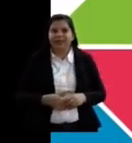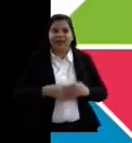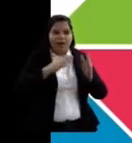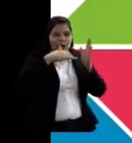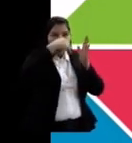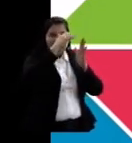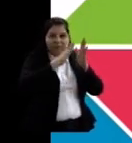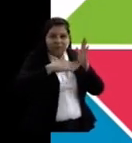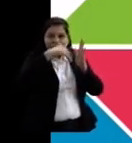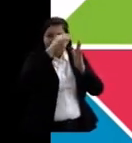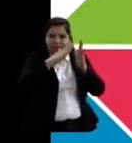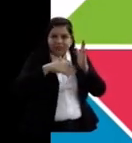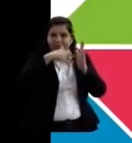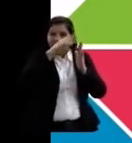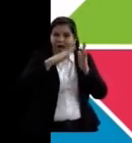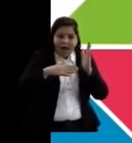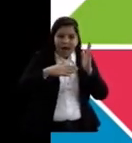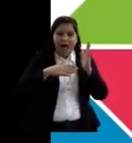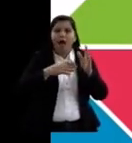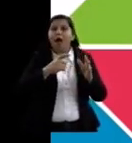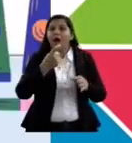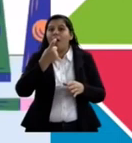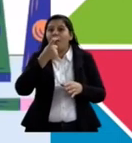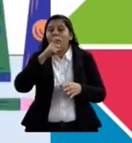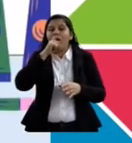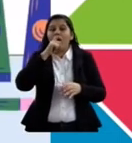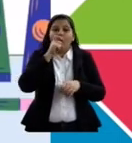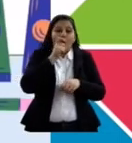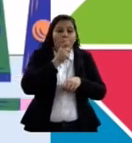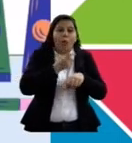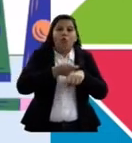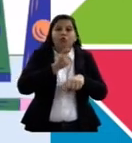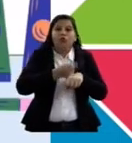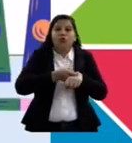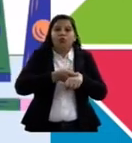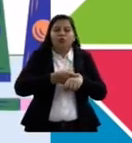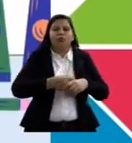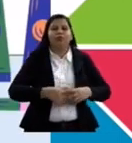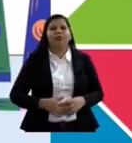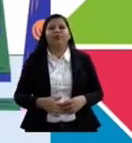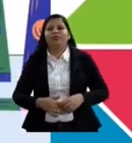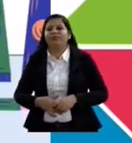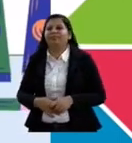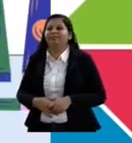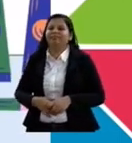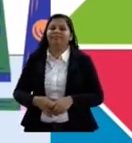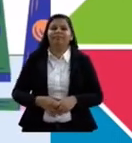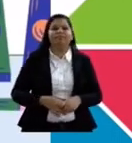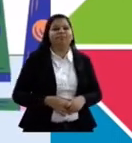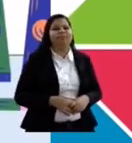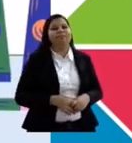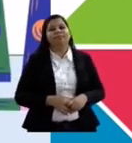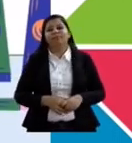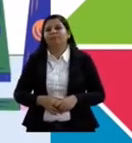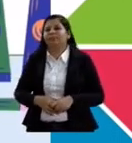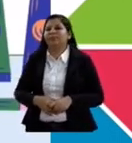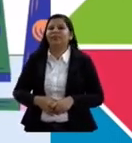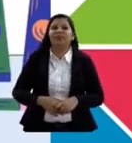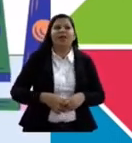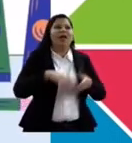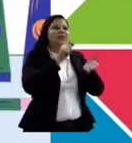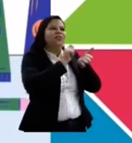fuzilou. Um acuíri vai nascer. Escrevo o